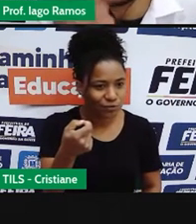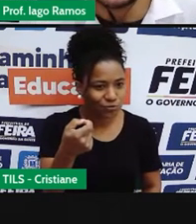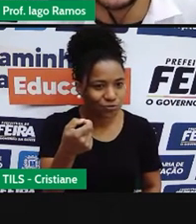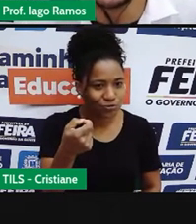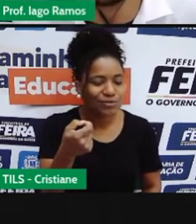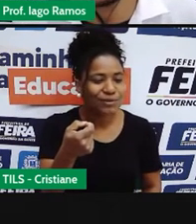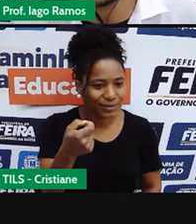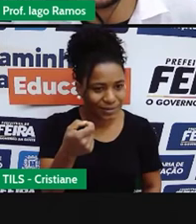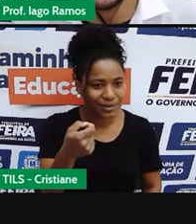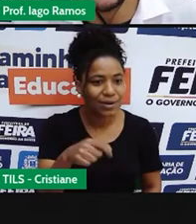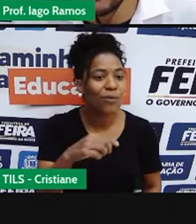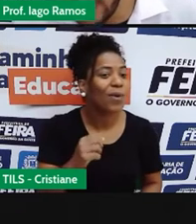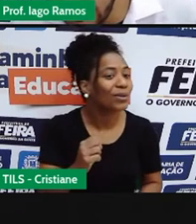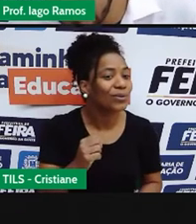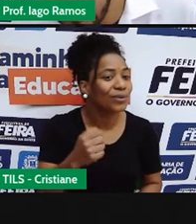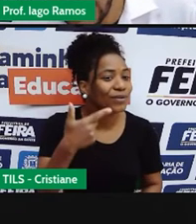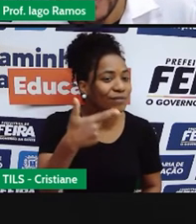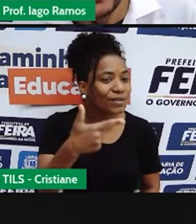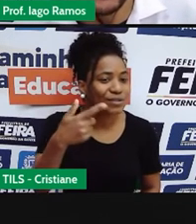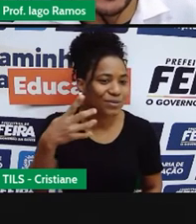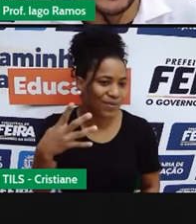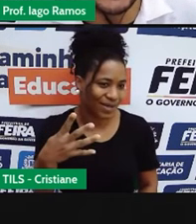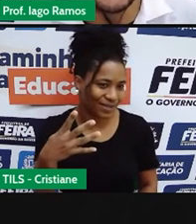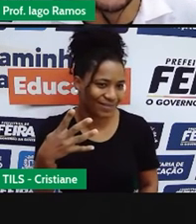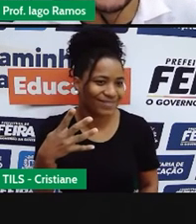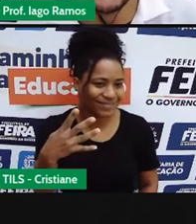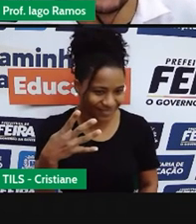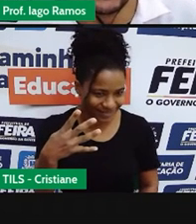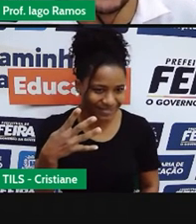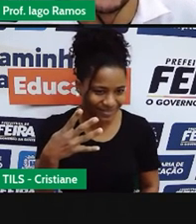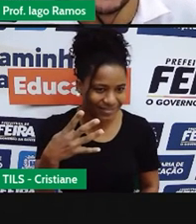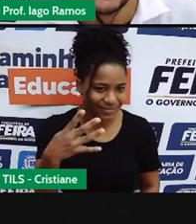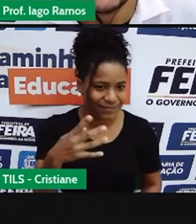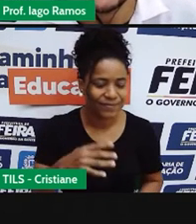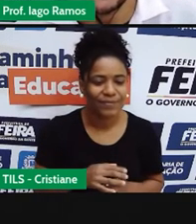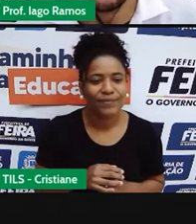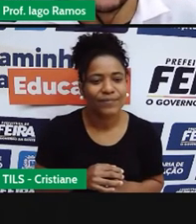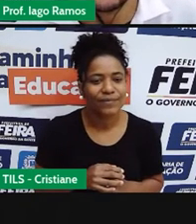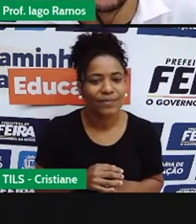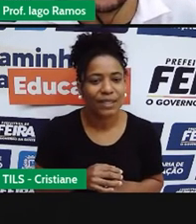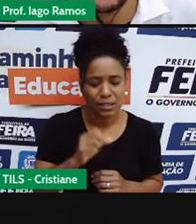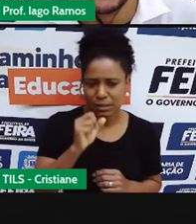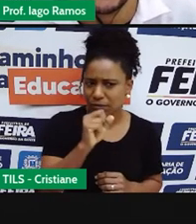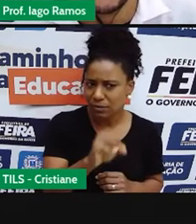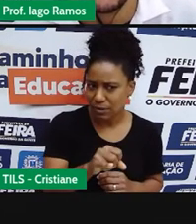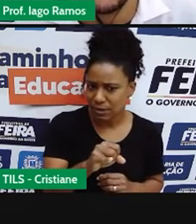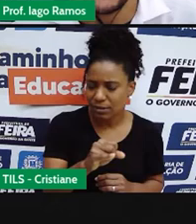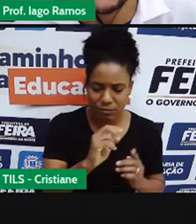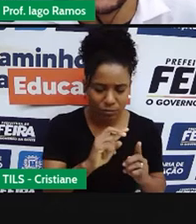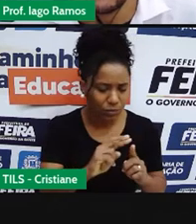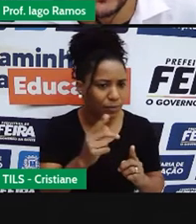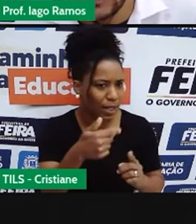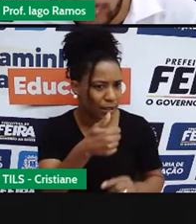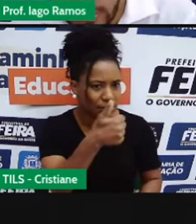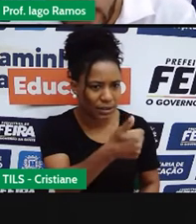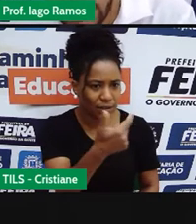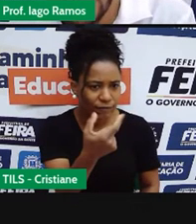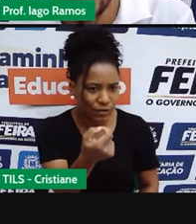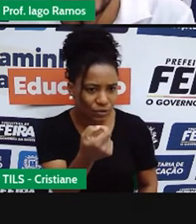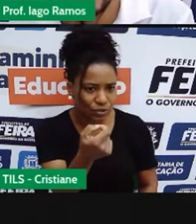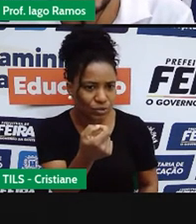,00 em 120 no primeiro mês. Então, o que é que a gente faz agora? Se aumentou R$24